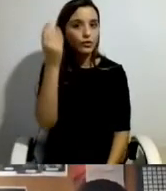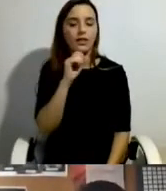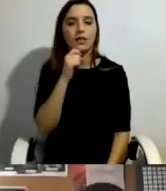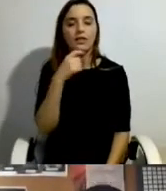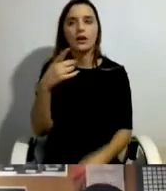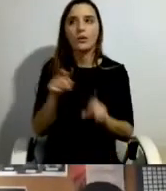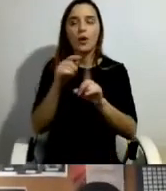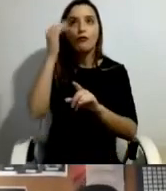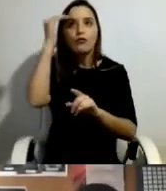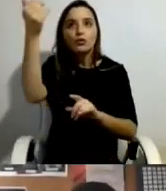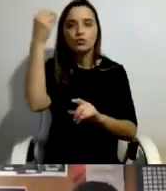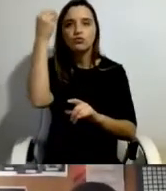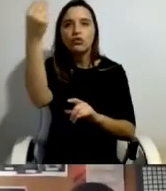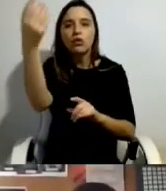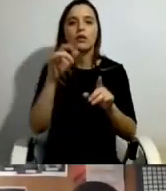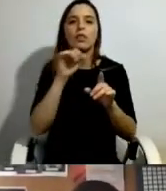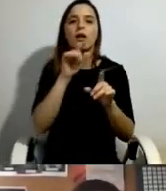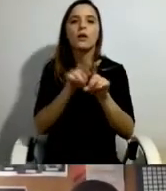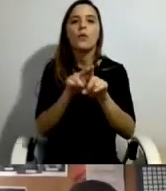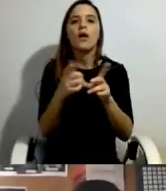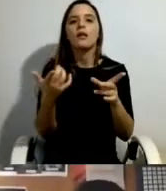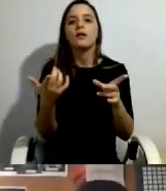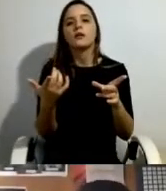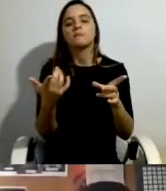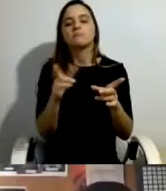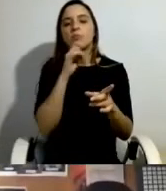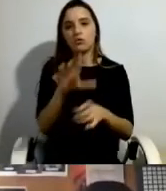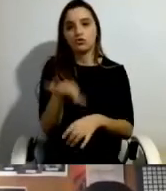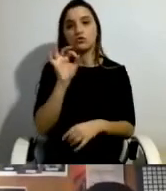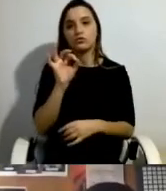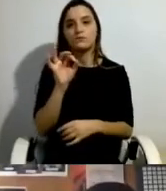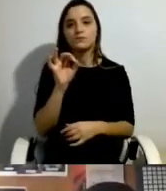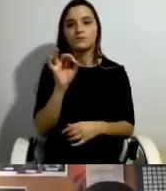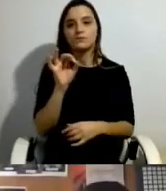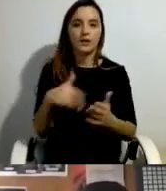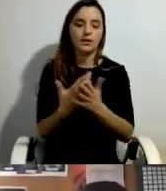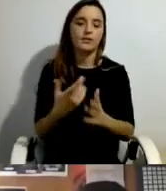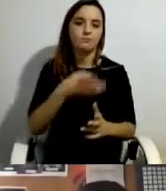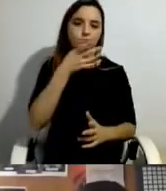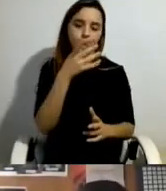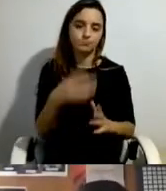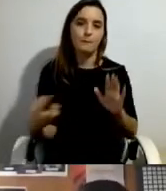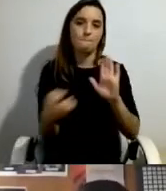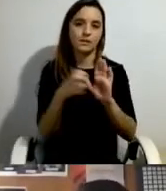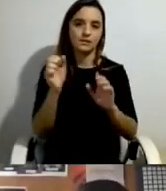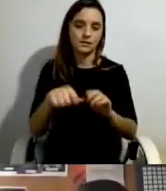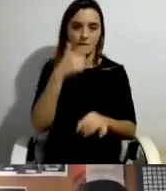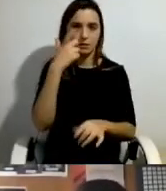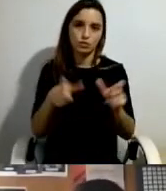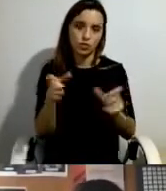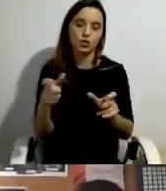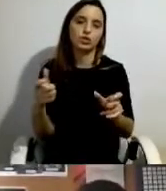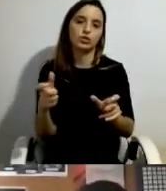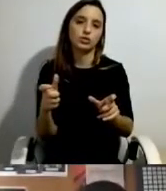futuro, de ter poder de escolha, é, de facto, absolutamente marcante no discurso que nós encontramos